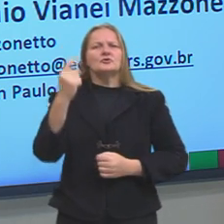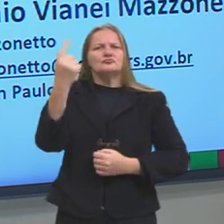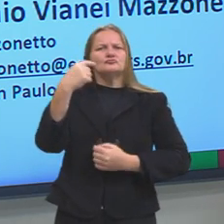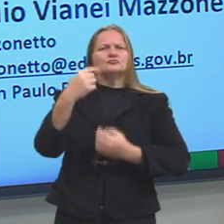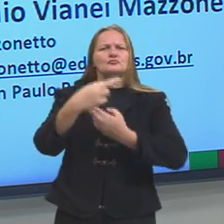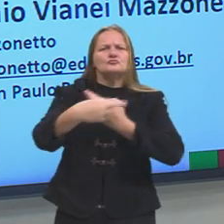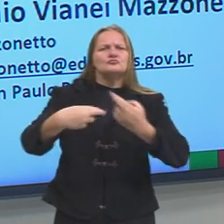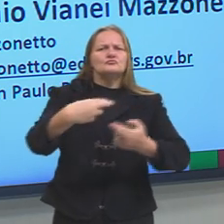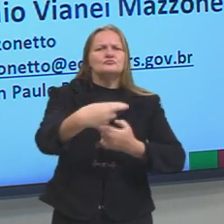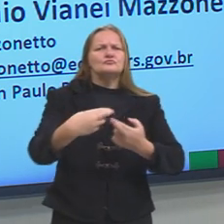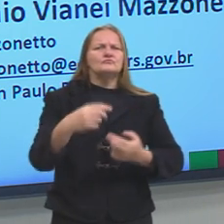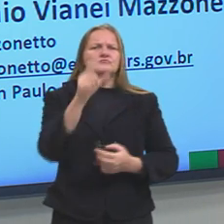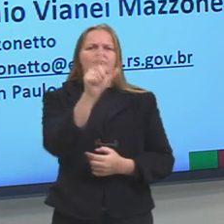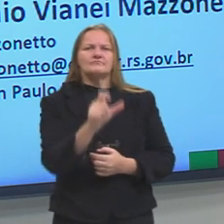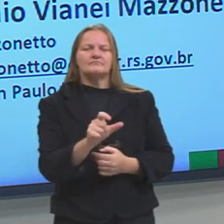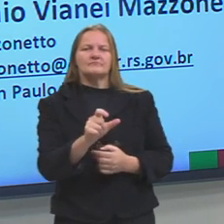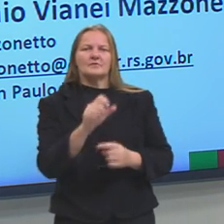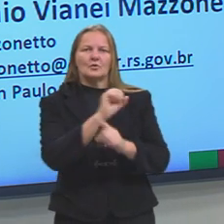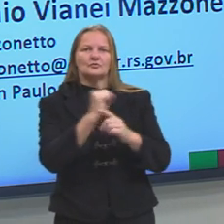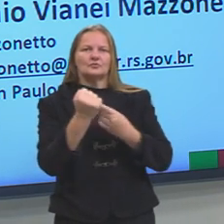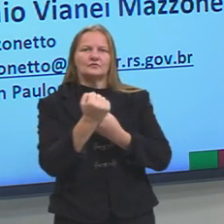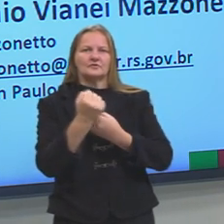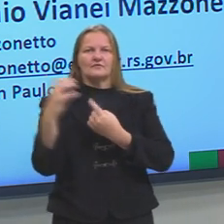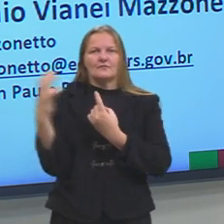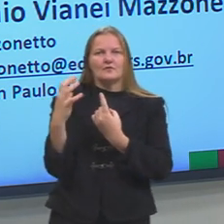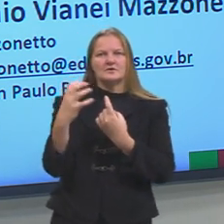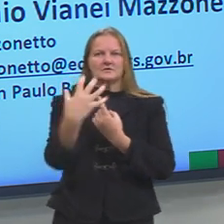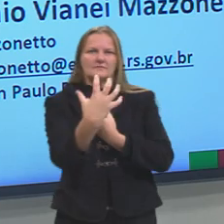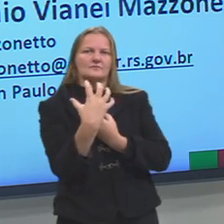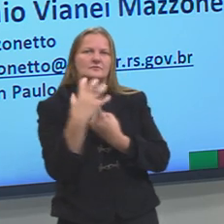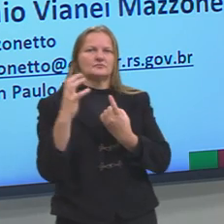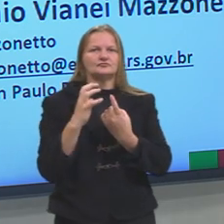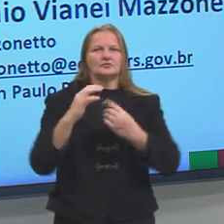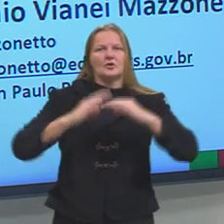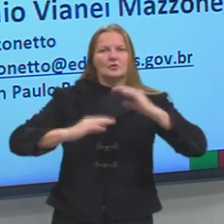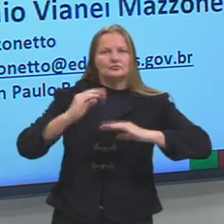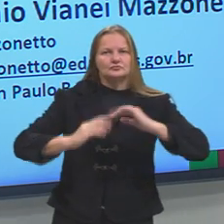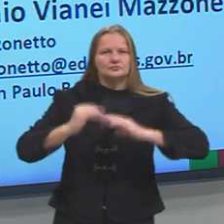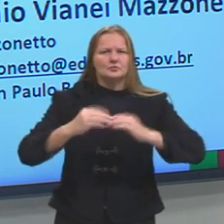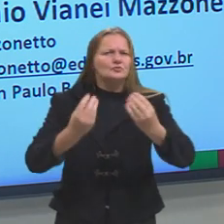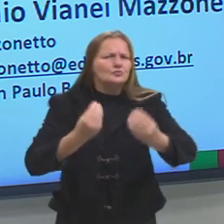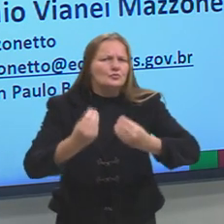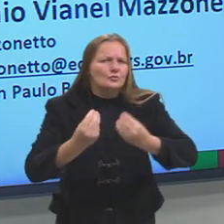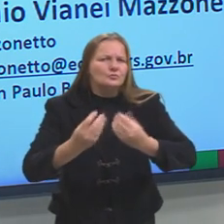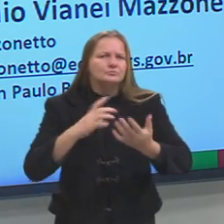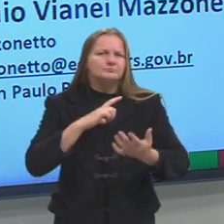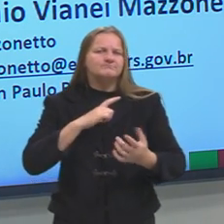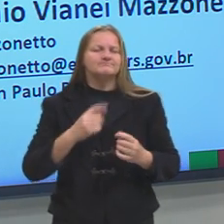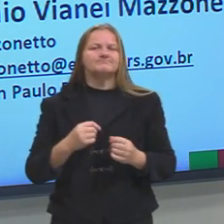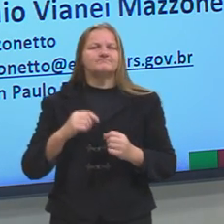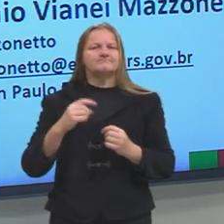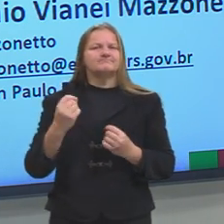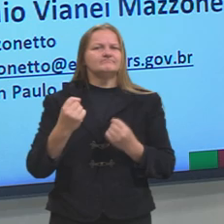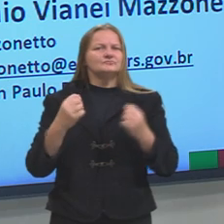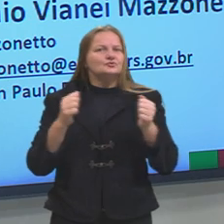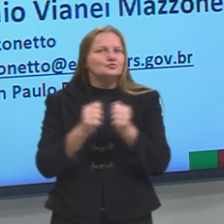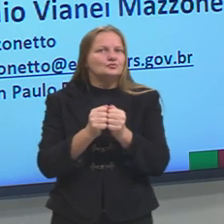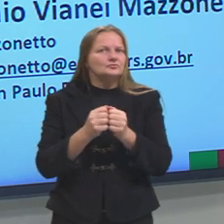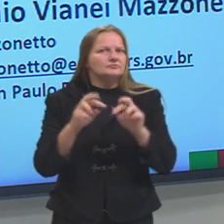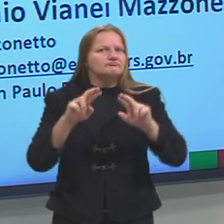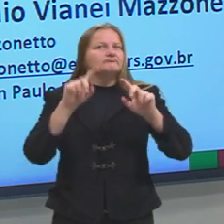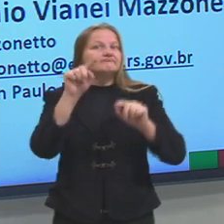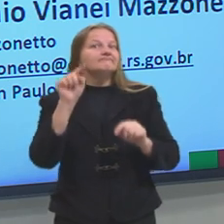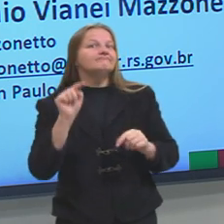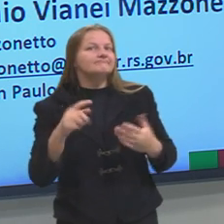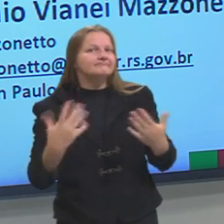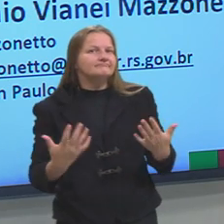é o indivíduo ou a sociedade que determina nossas ações ou essas ações são determinadas juntas. Vamos